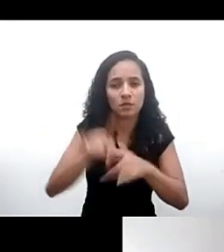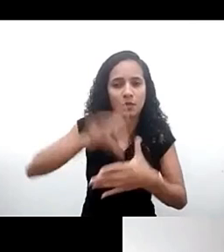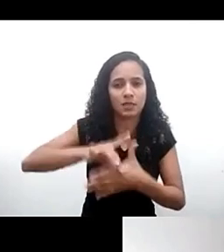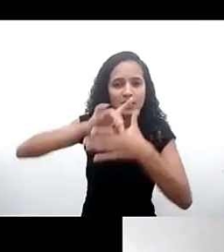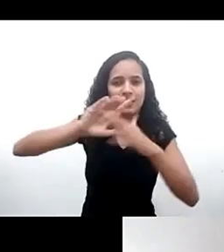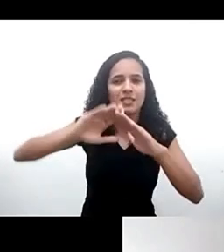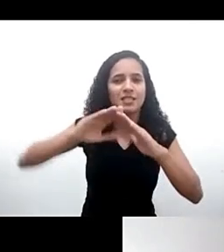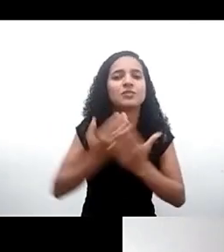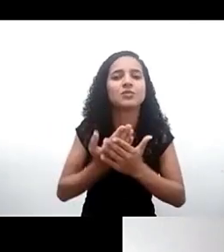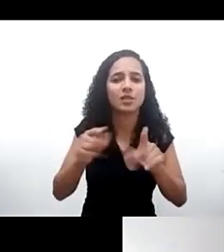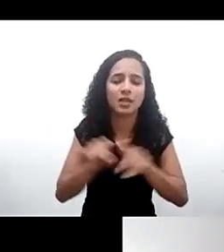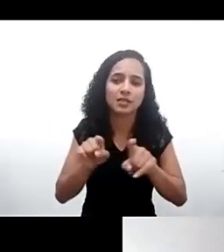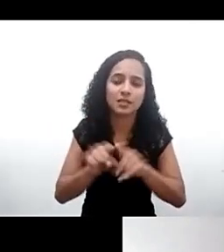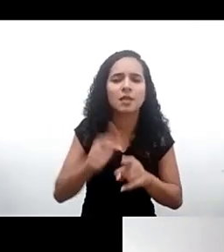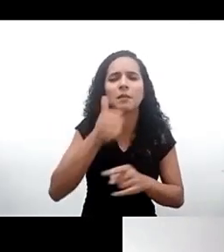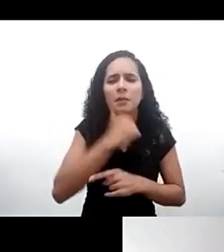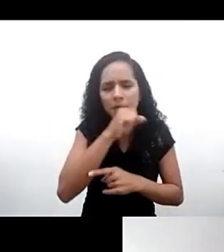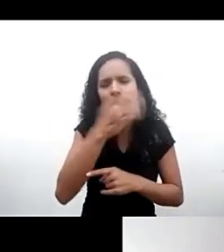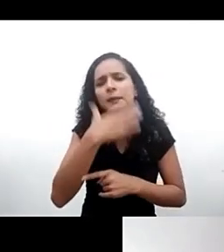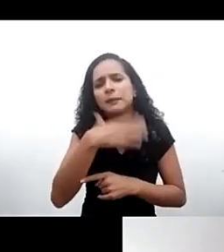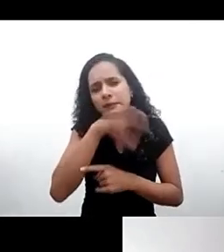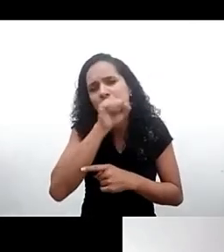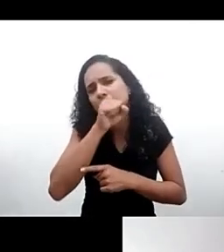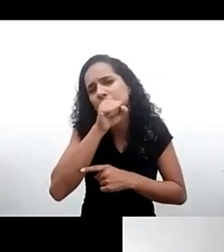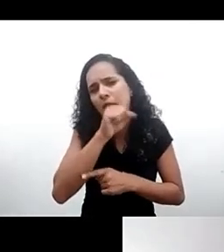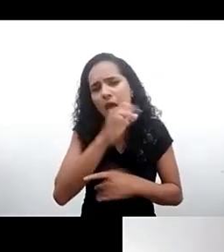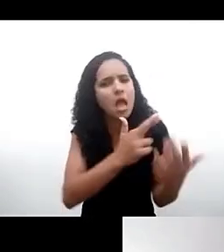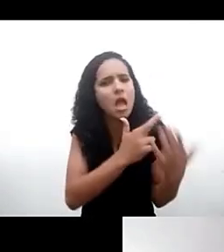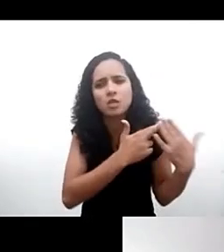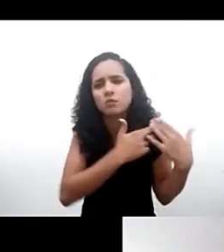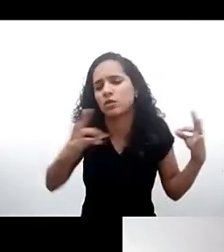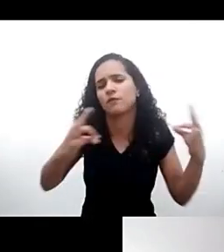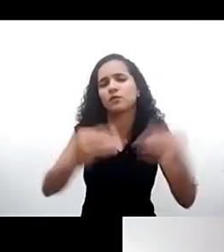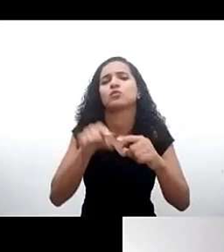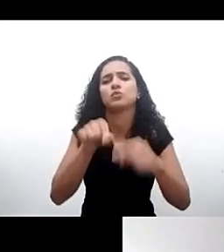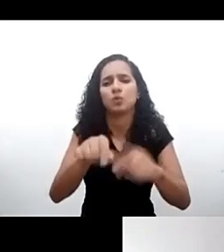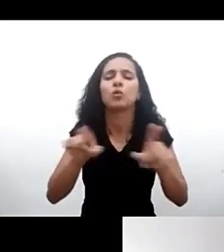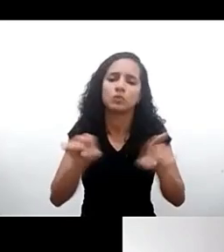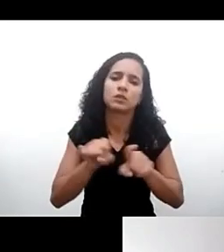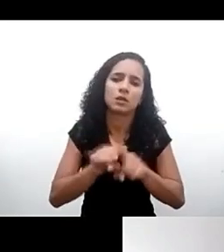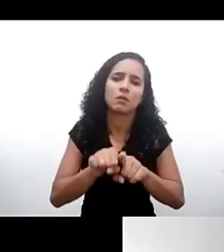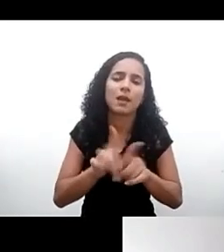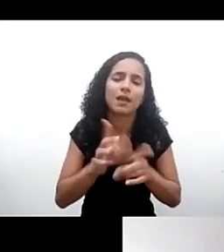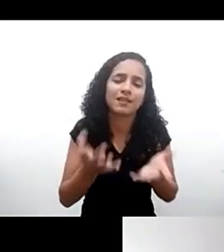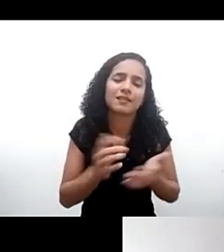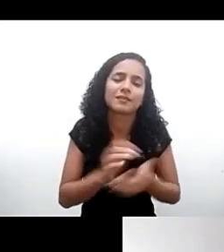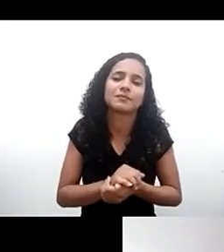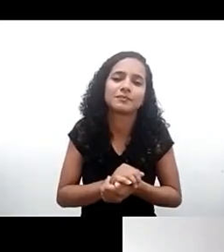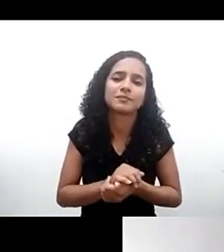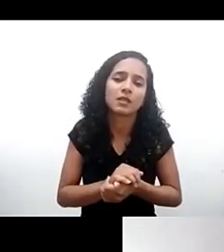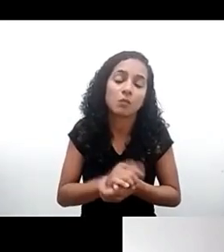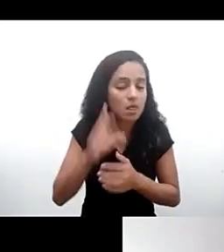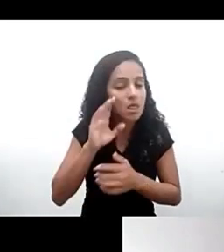e também pais, mães tutores e representantes ou responsáveis porque tem um papel